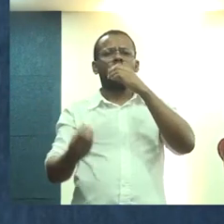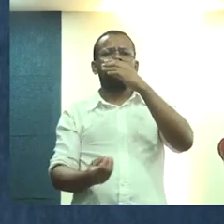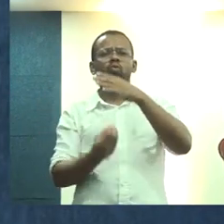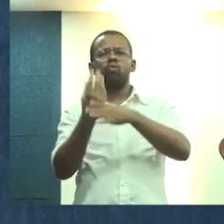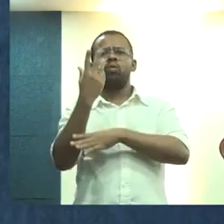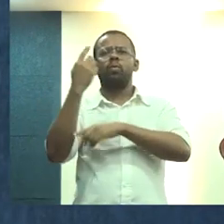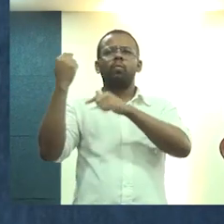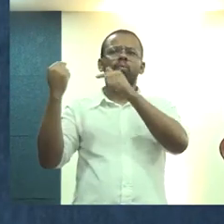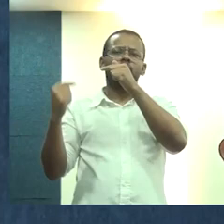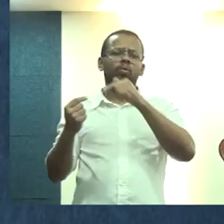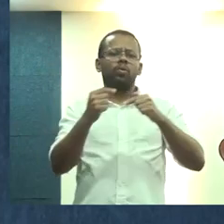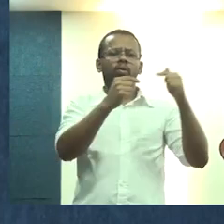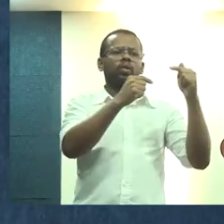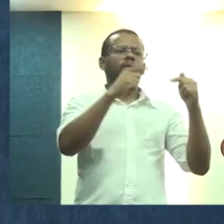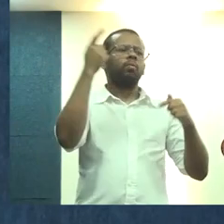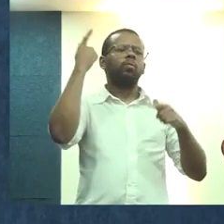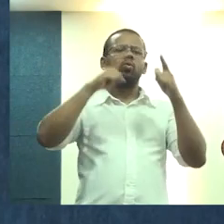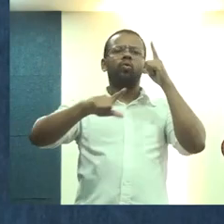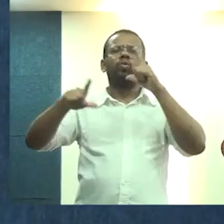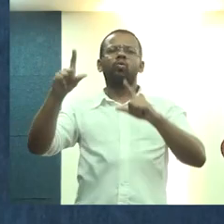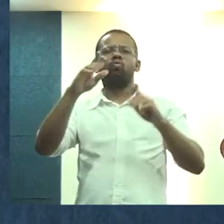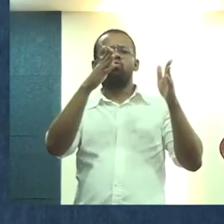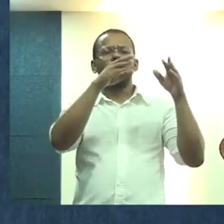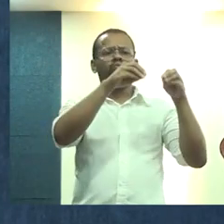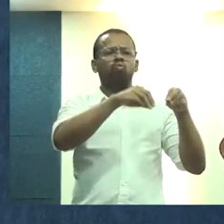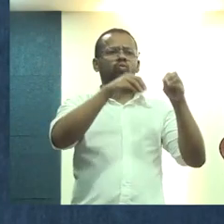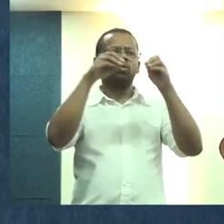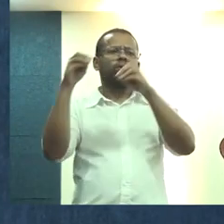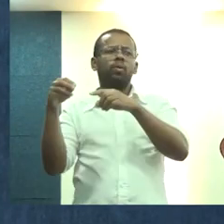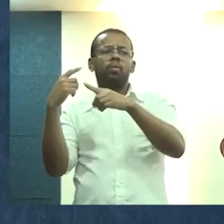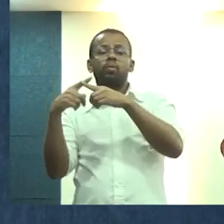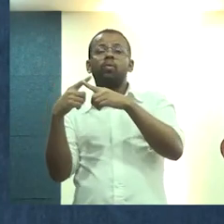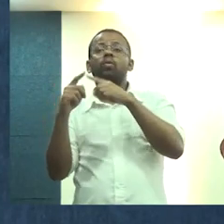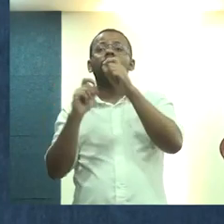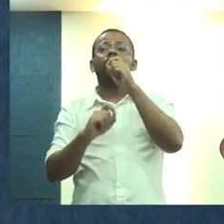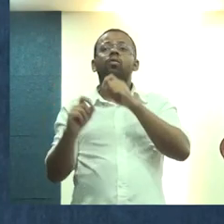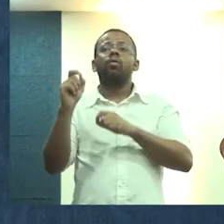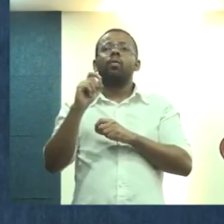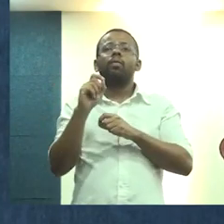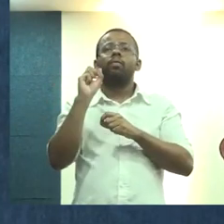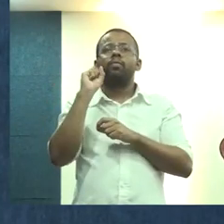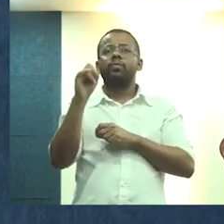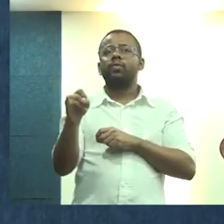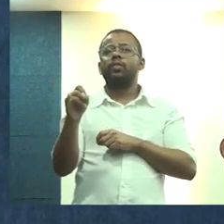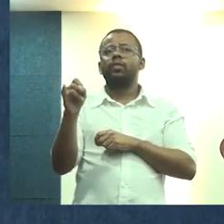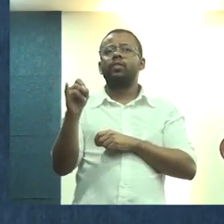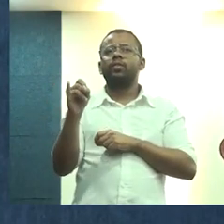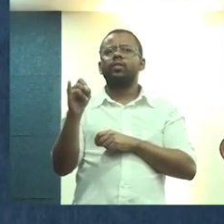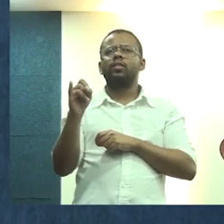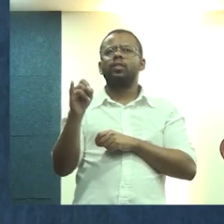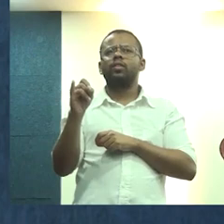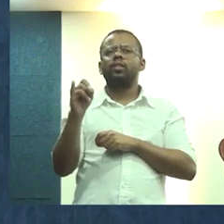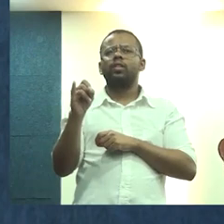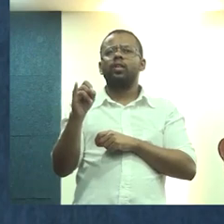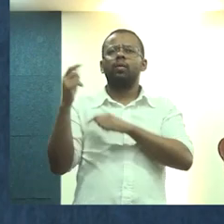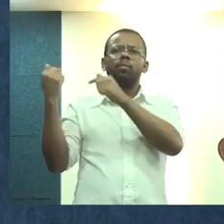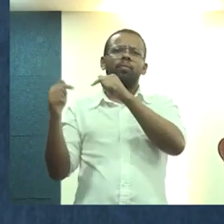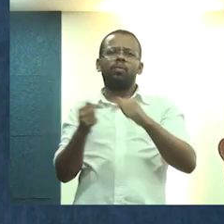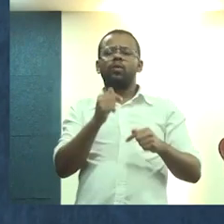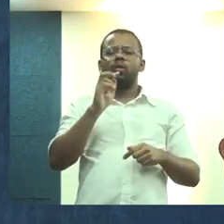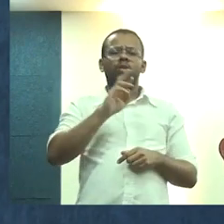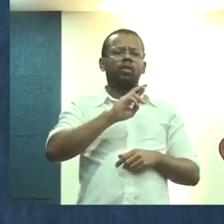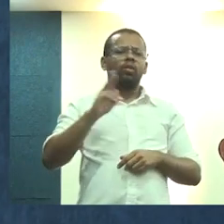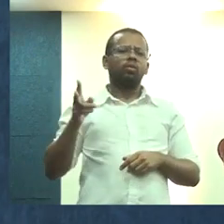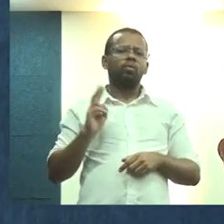contínuas para a gente conseguir dar um passo, porque o déficit, se a gente não... Se a gente... A política